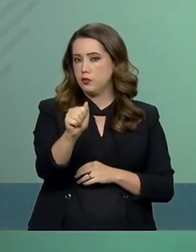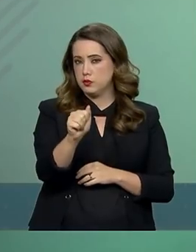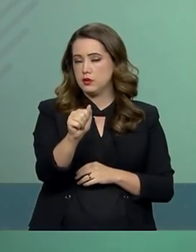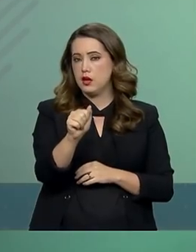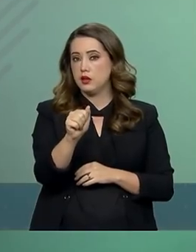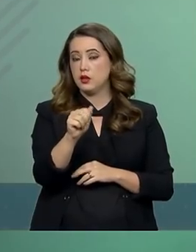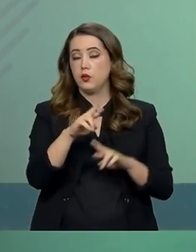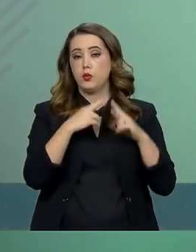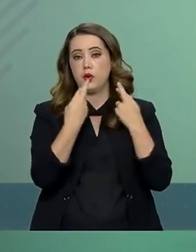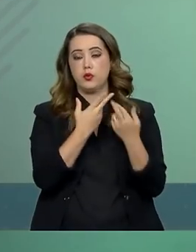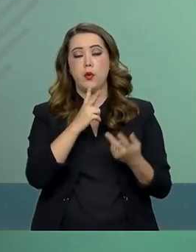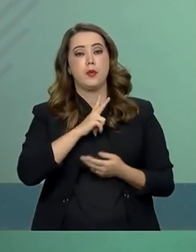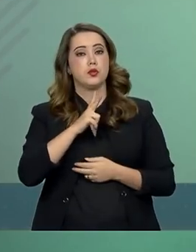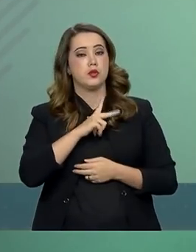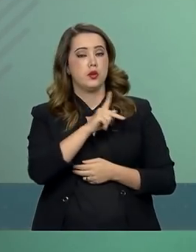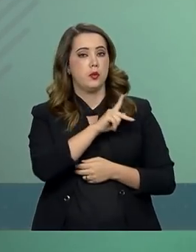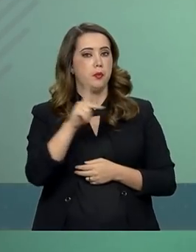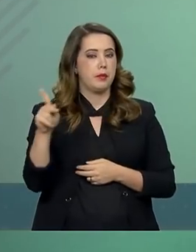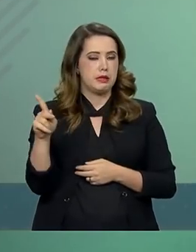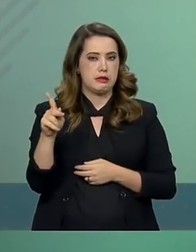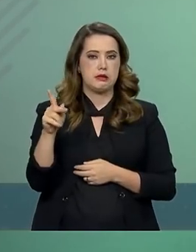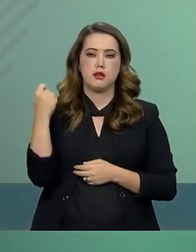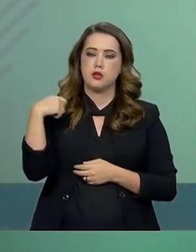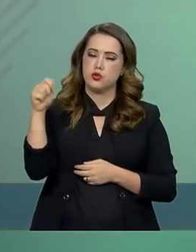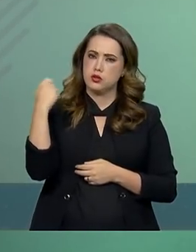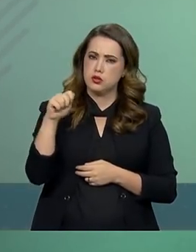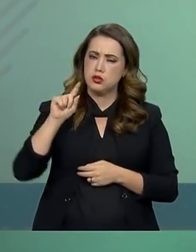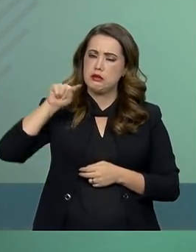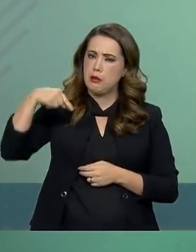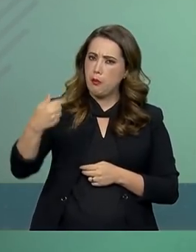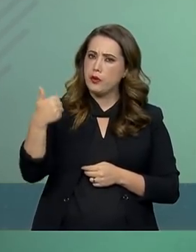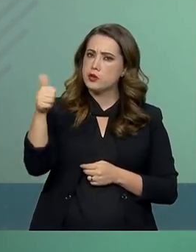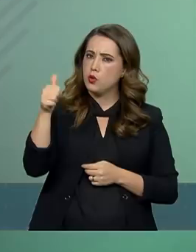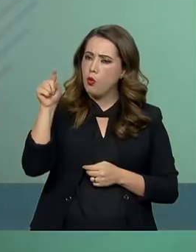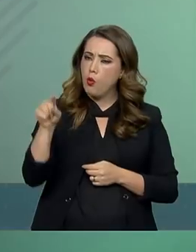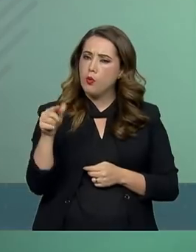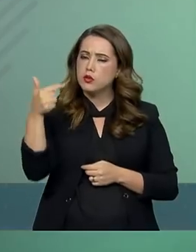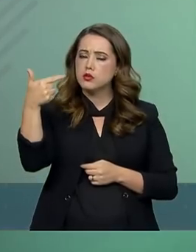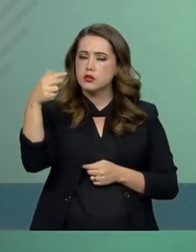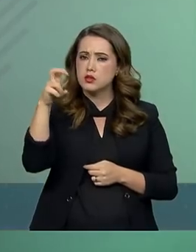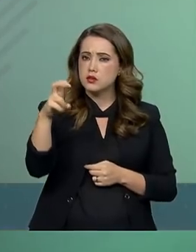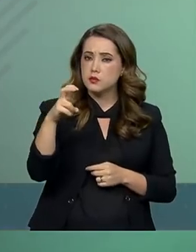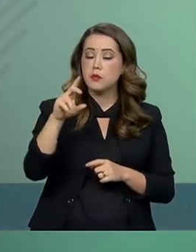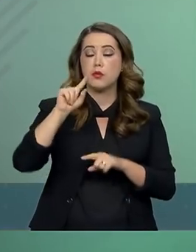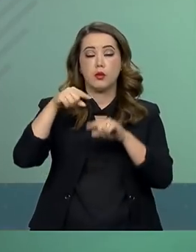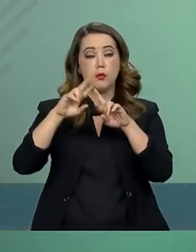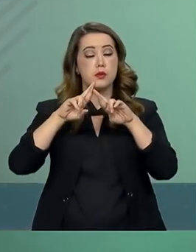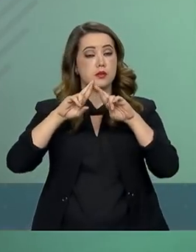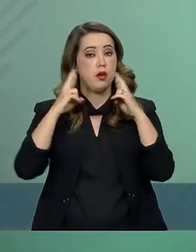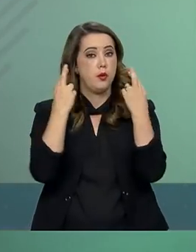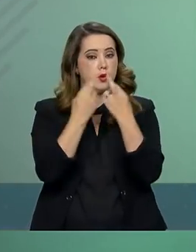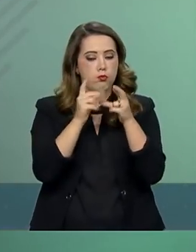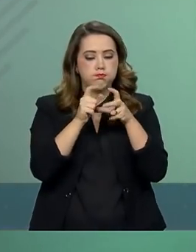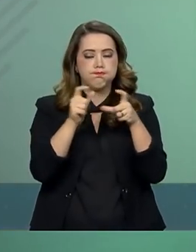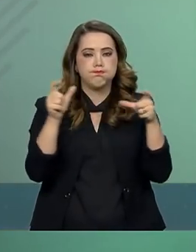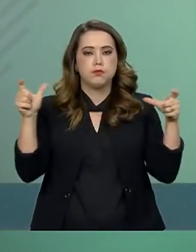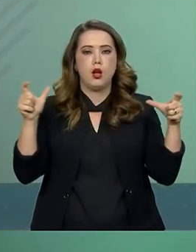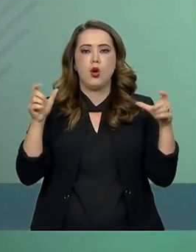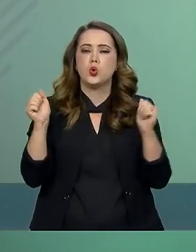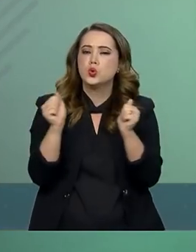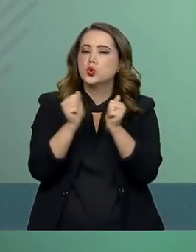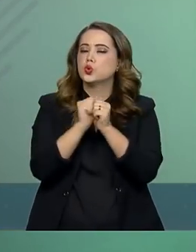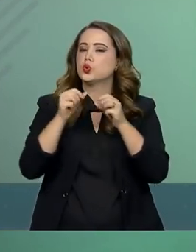Argentina e, posteriormente, às 11h25, uma reunião ampliada envolvendo os